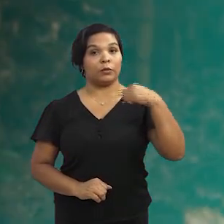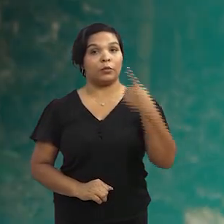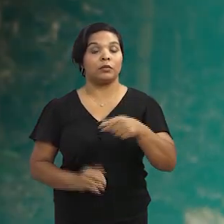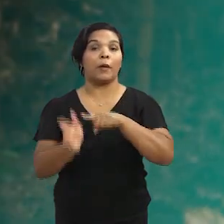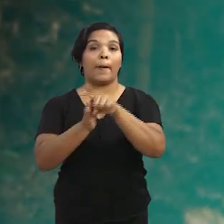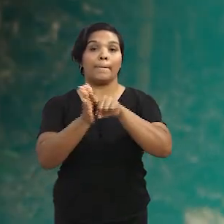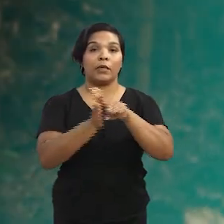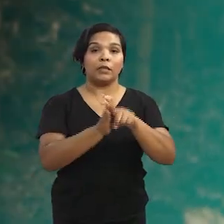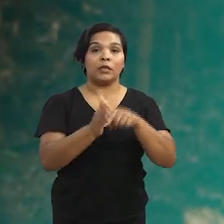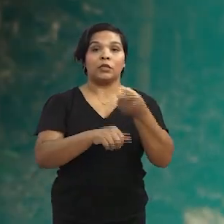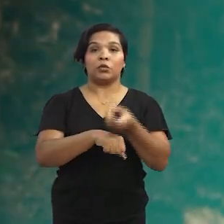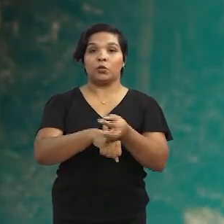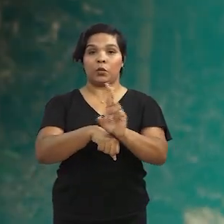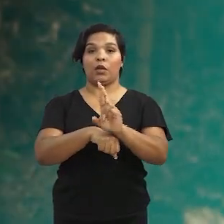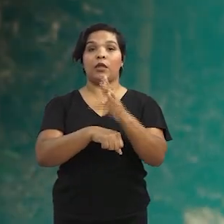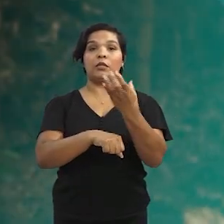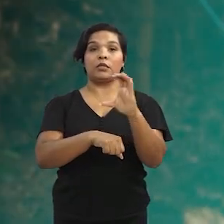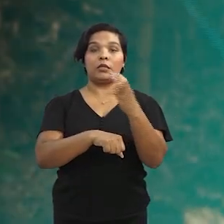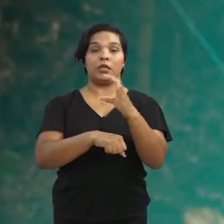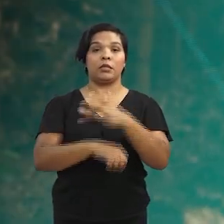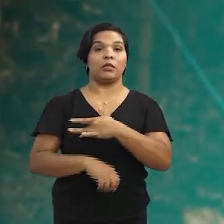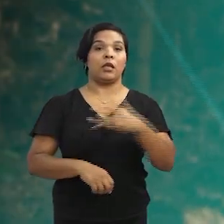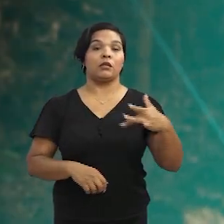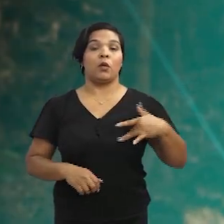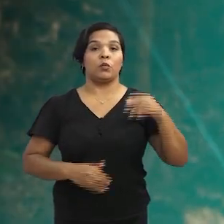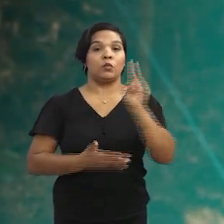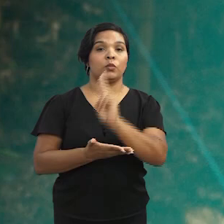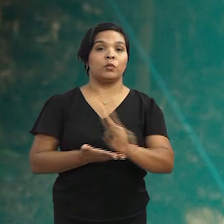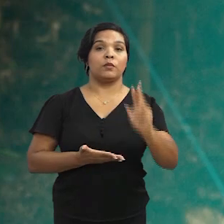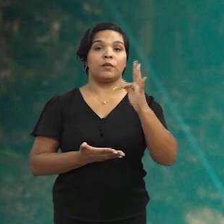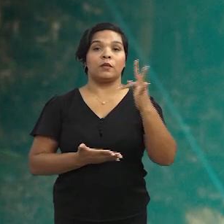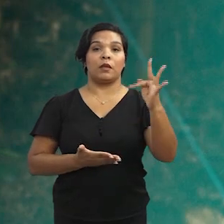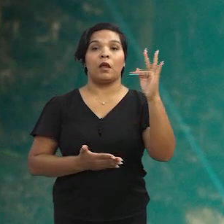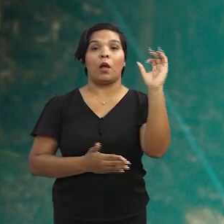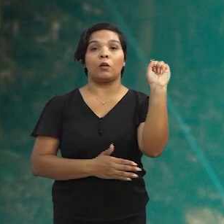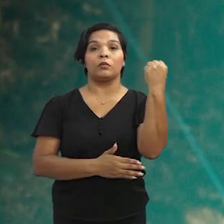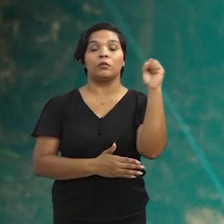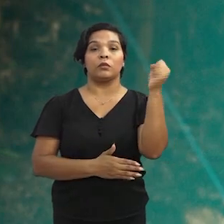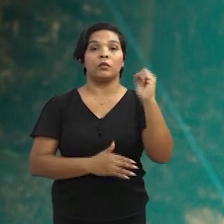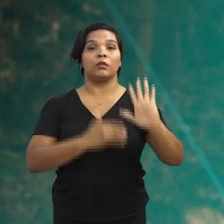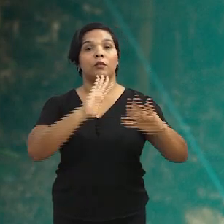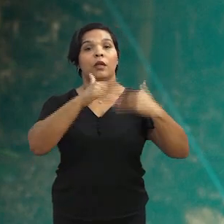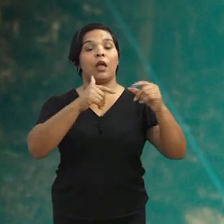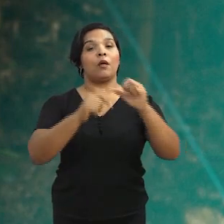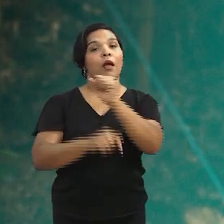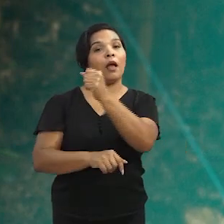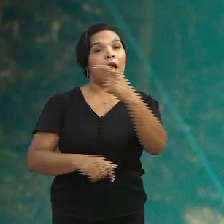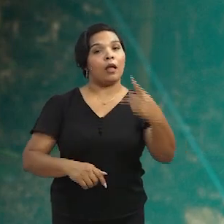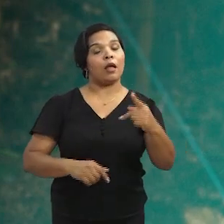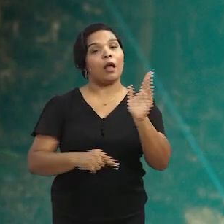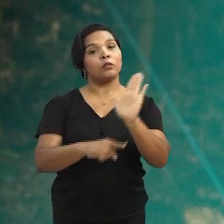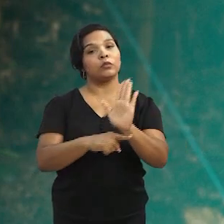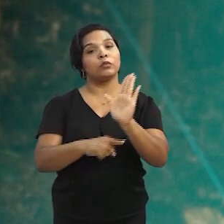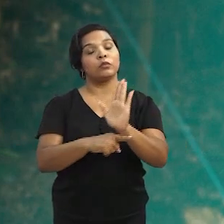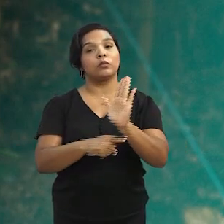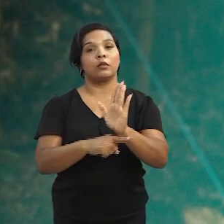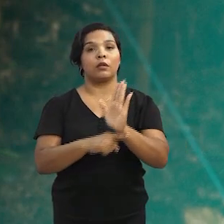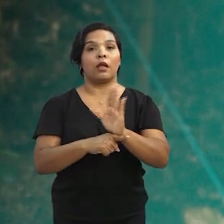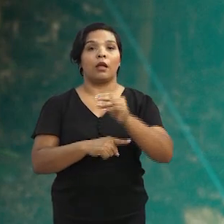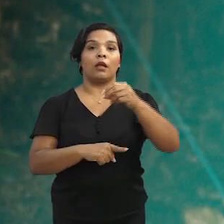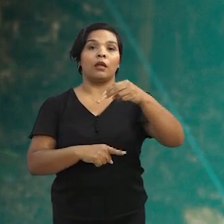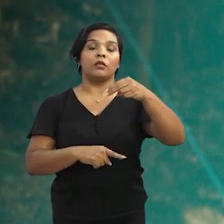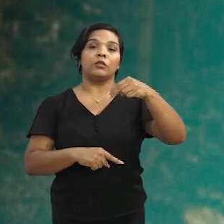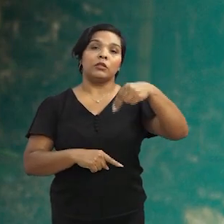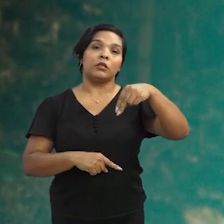No próximo bloco, pesquisa de doutorado em Ciências da Saúde da Universidade Federal de Sergipe desenvolve aplicativo que busca